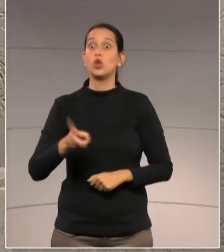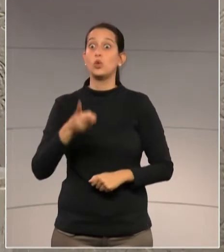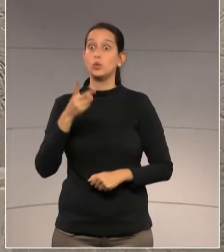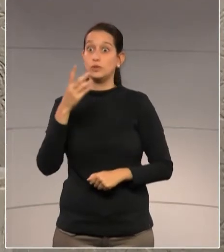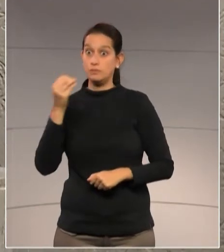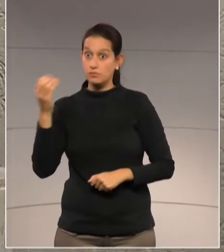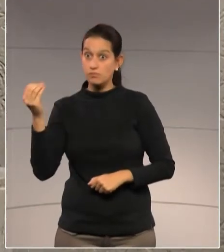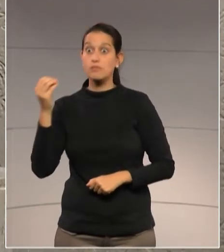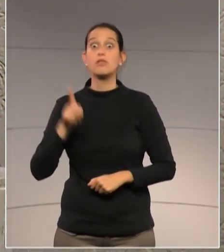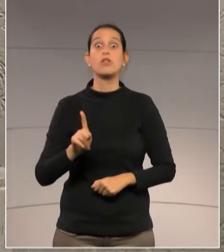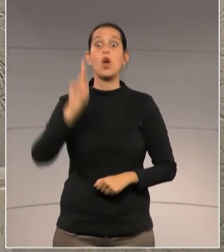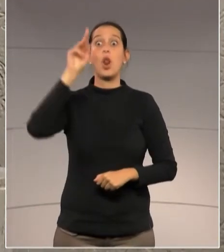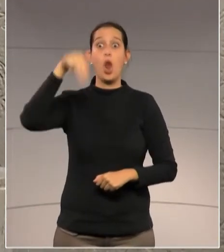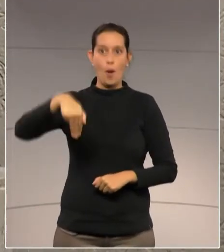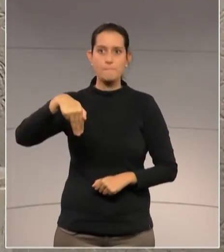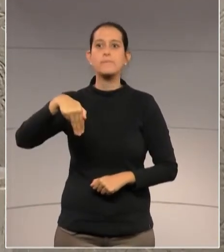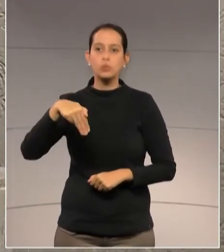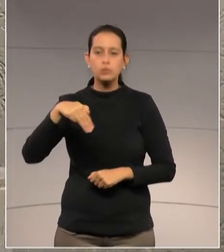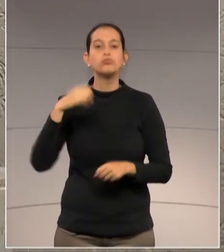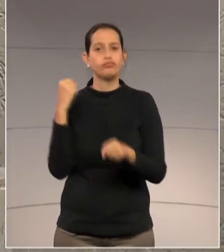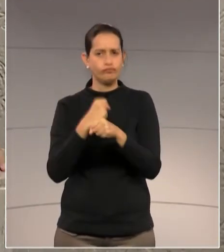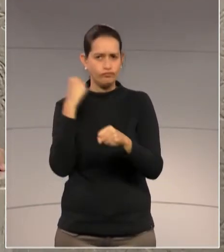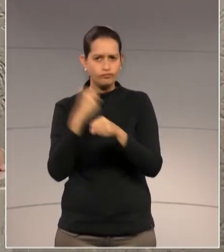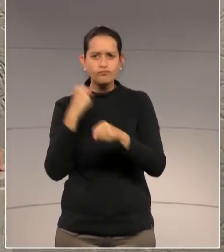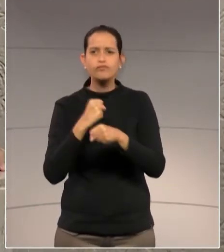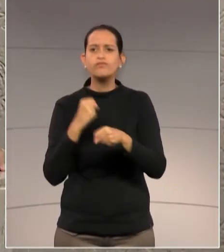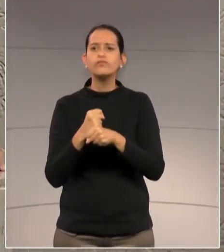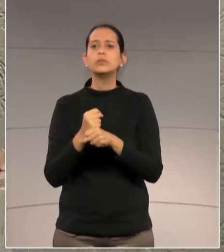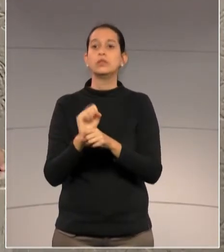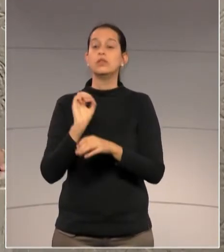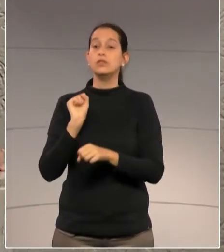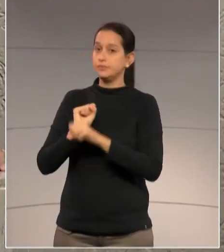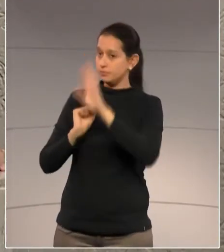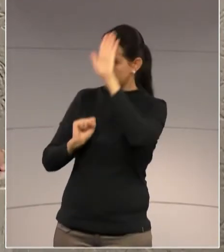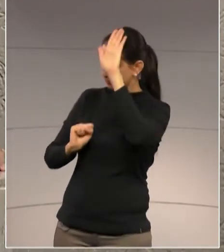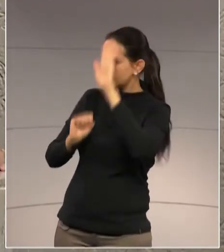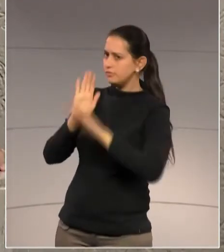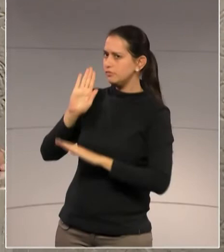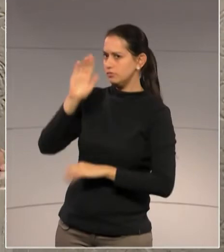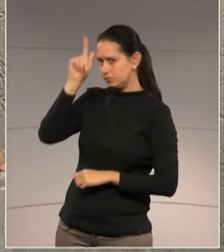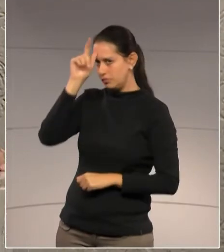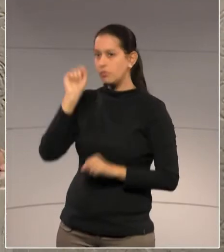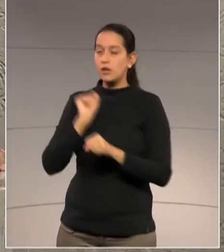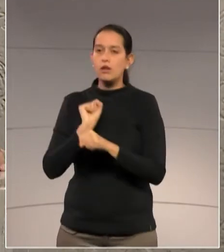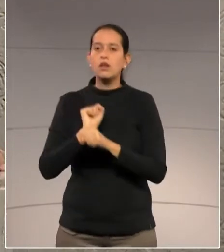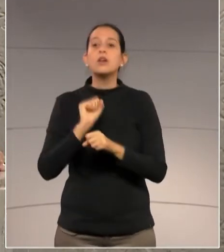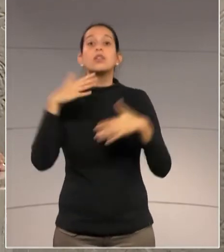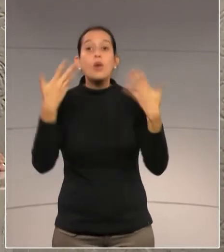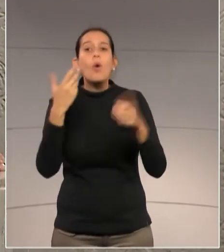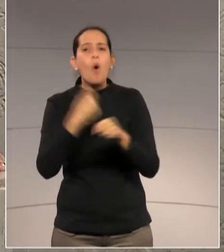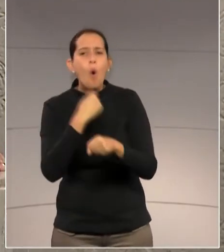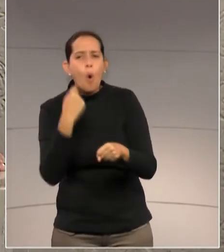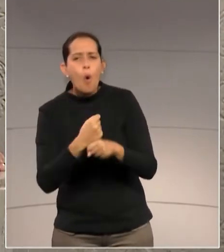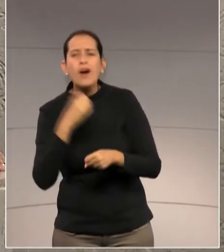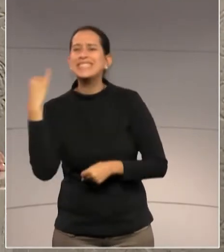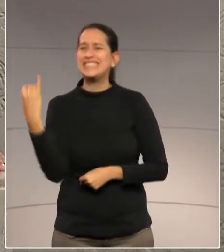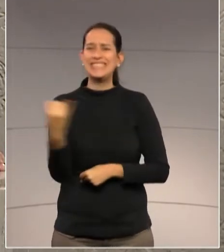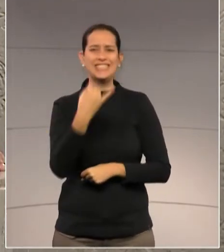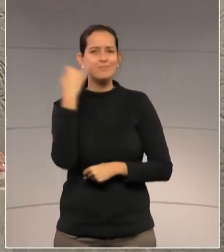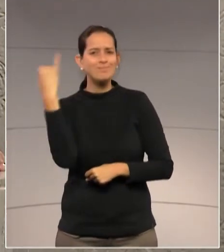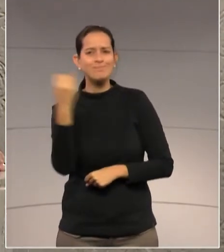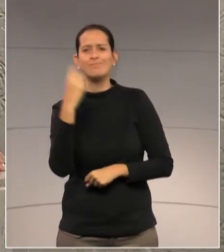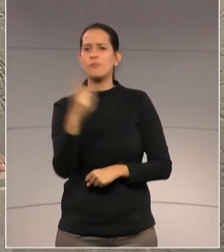vezes, abandonadas. Antes de passar a parte ao deputado Goura, essas são obras importantíssimas. A nossa função